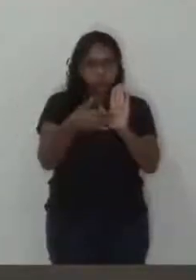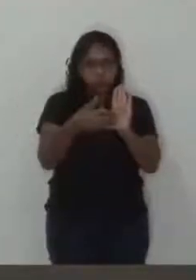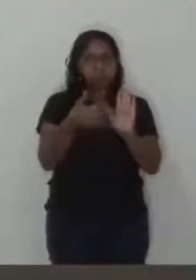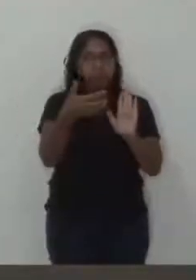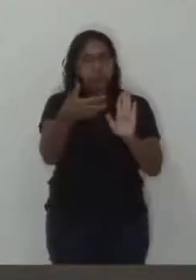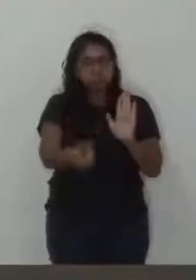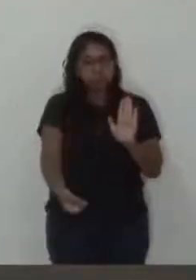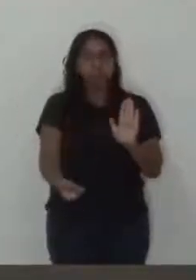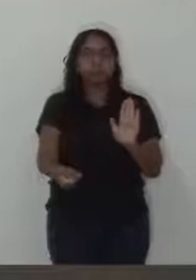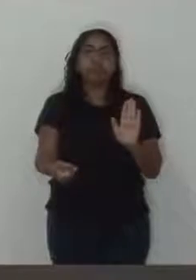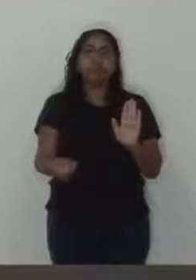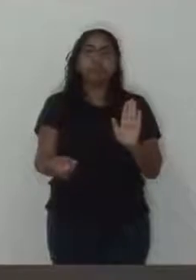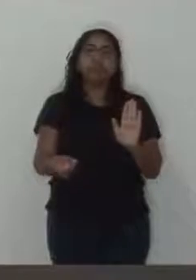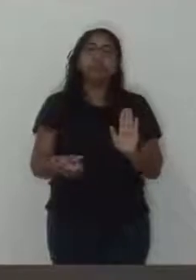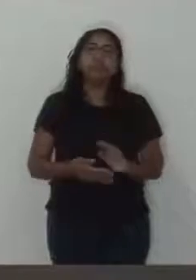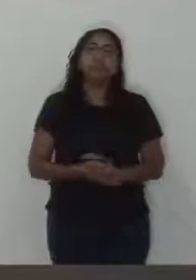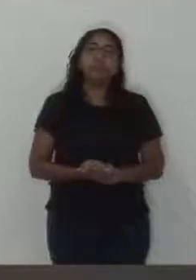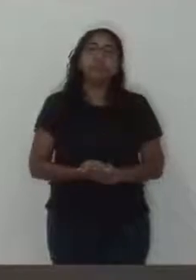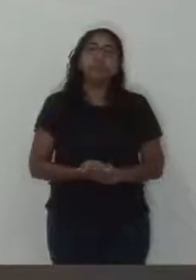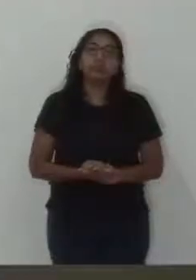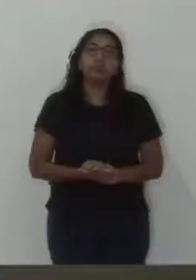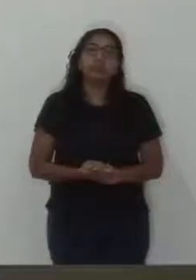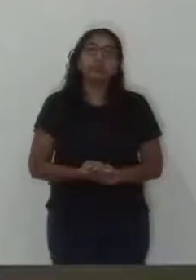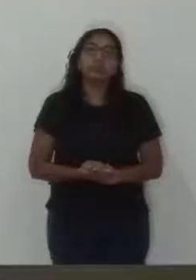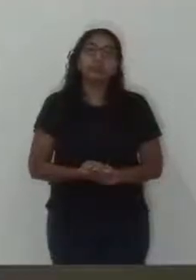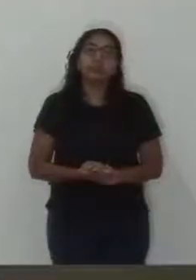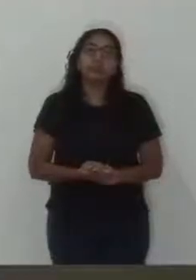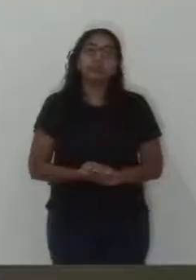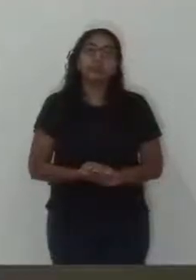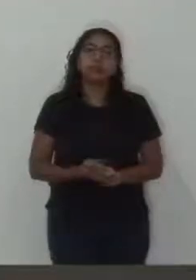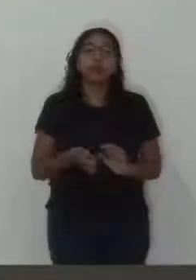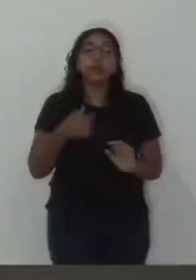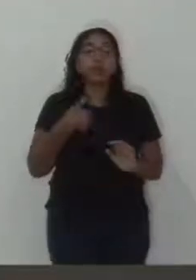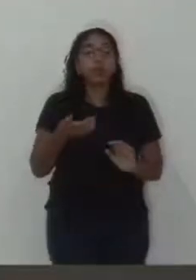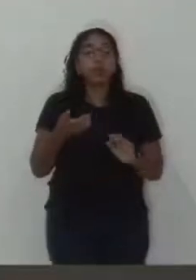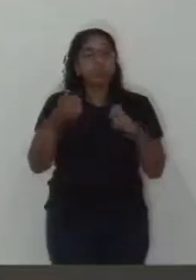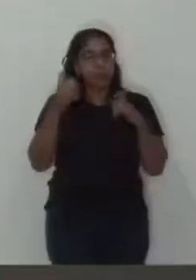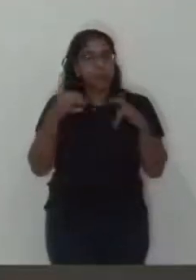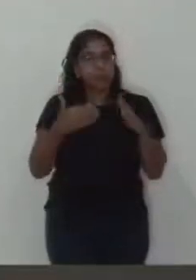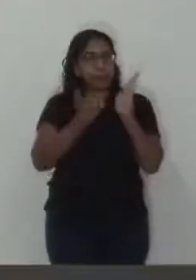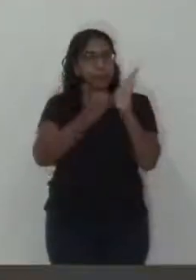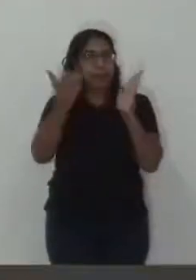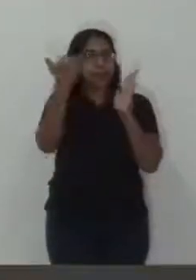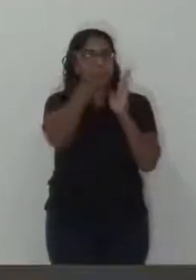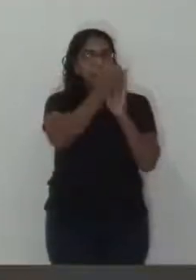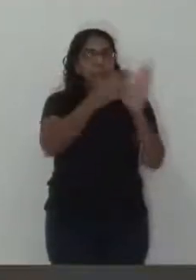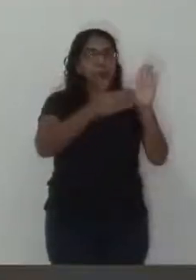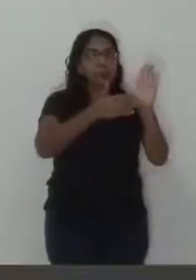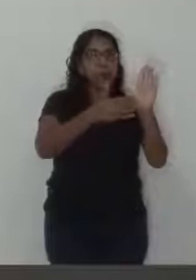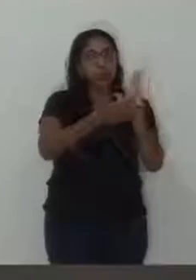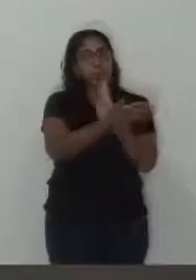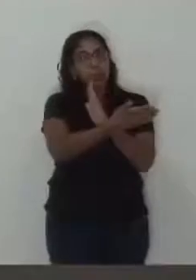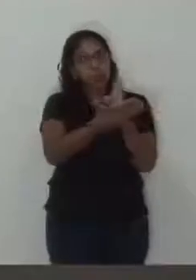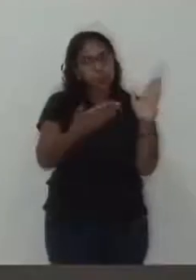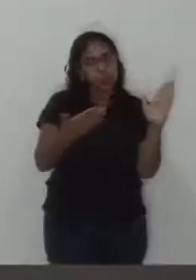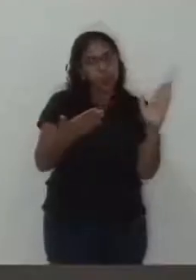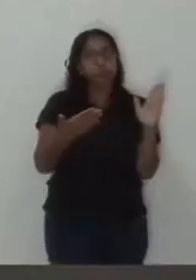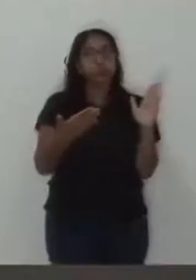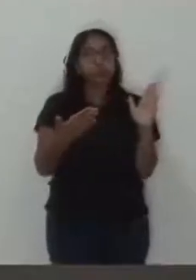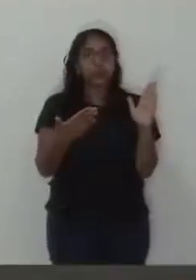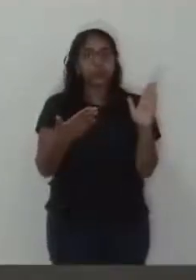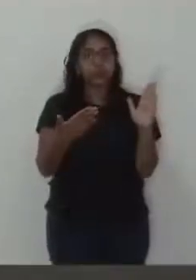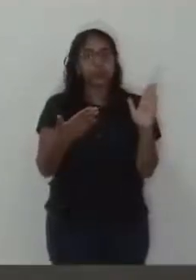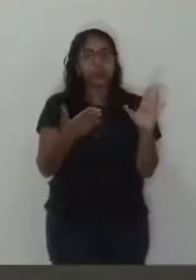apresentadas e estar comentando a respeito de algumas moções, todas correlatas